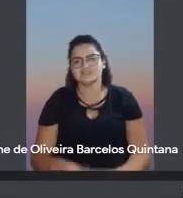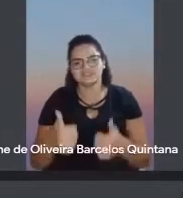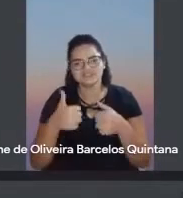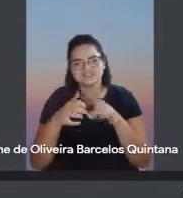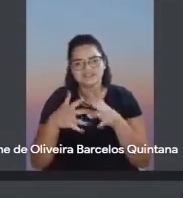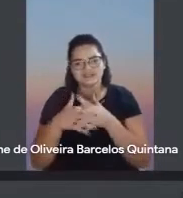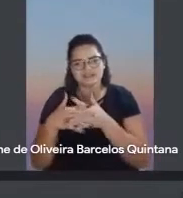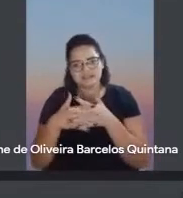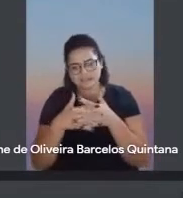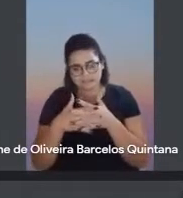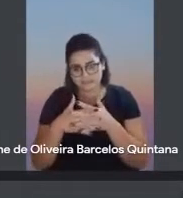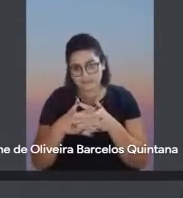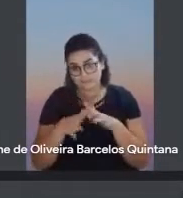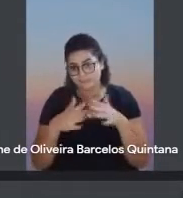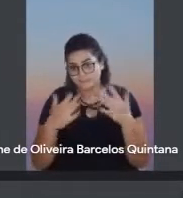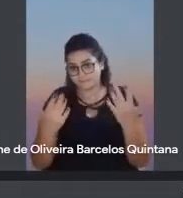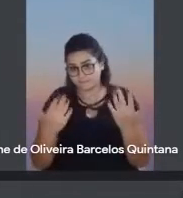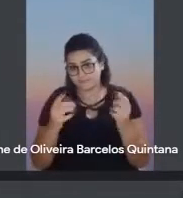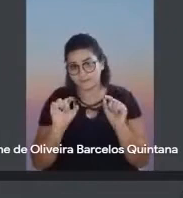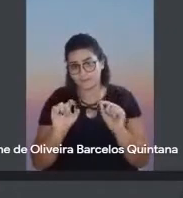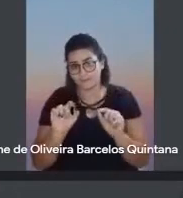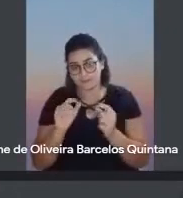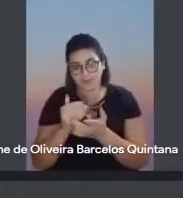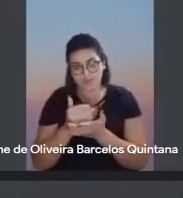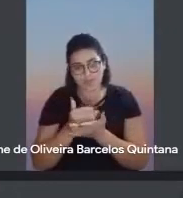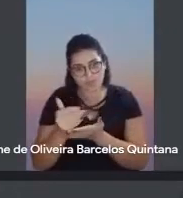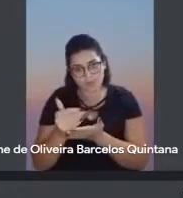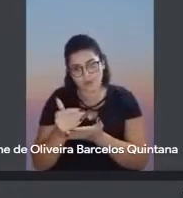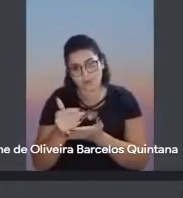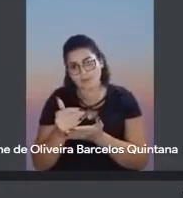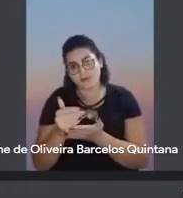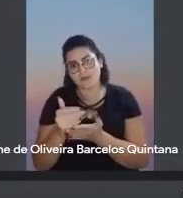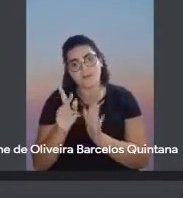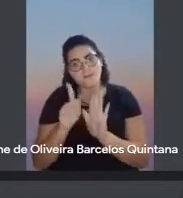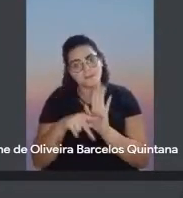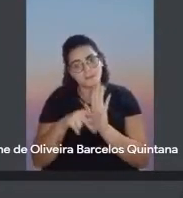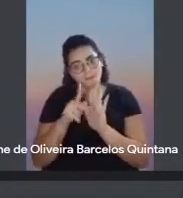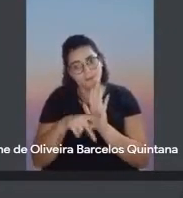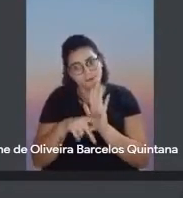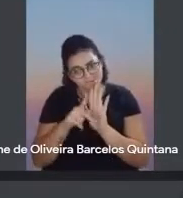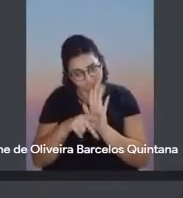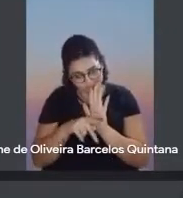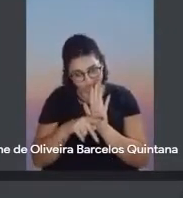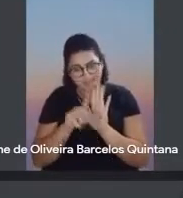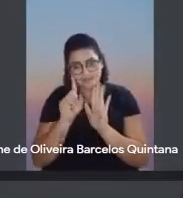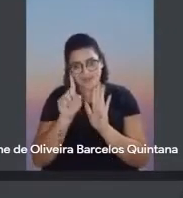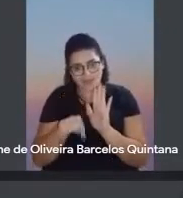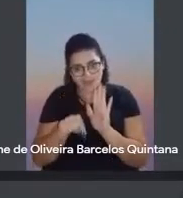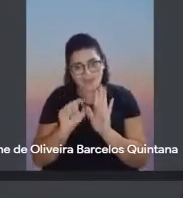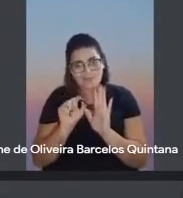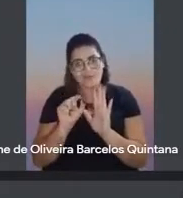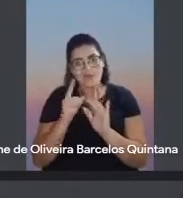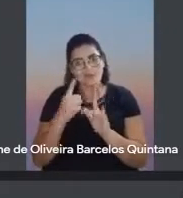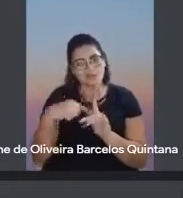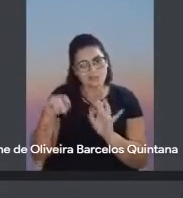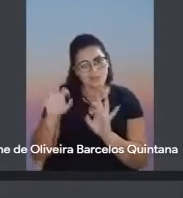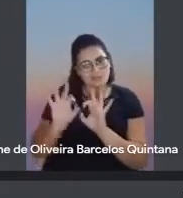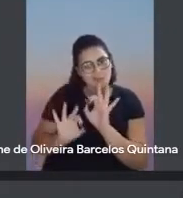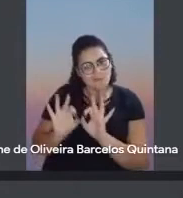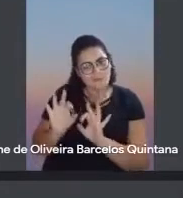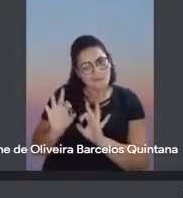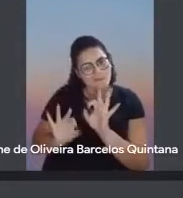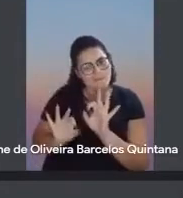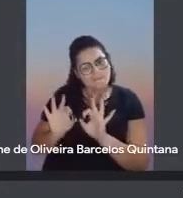eco. Bem, eu queria, inicialmente, dizer que esse projeto, é um projeto que nós elaboramos como um projeto de